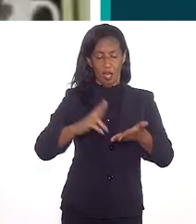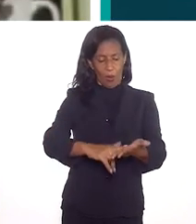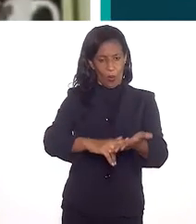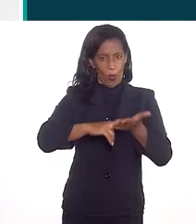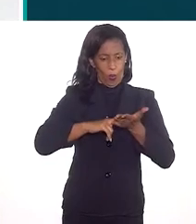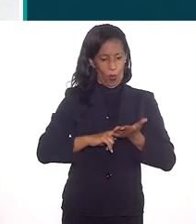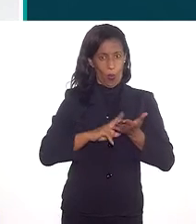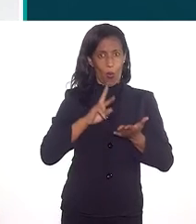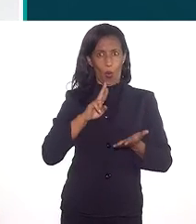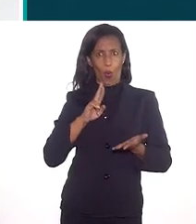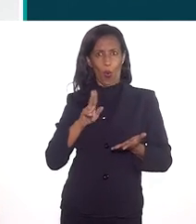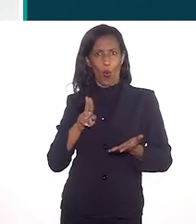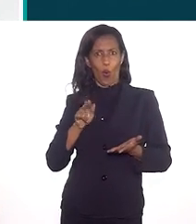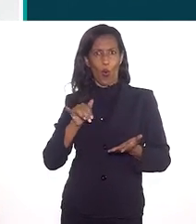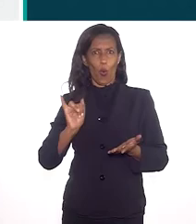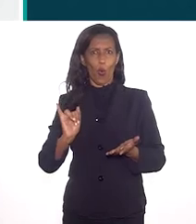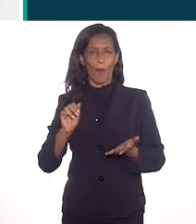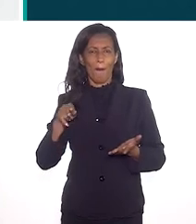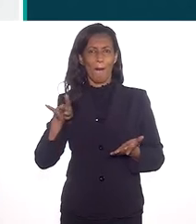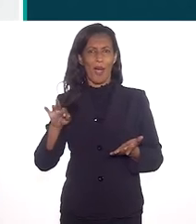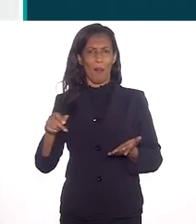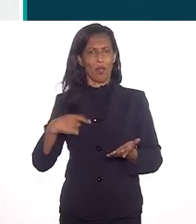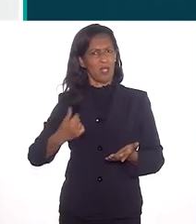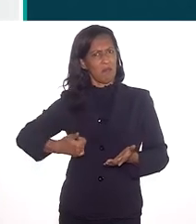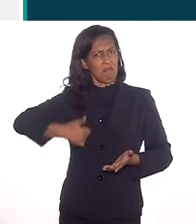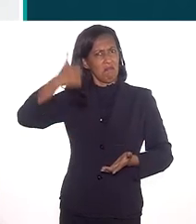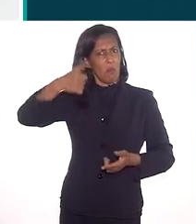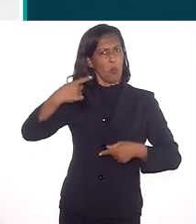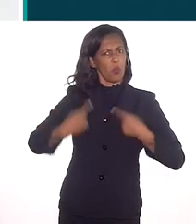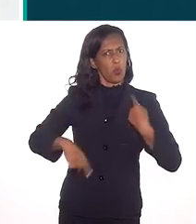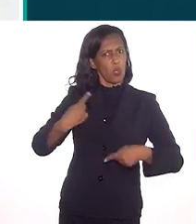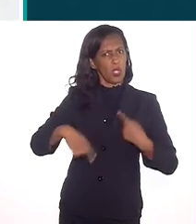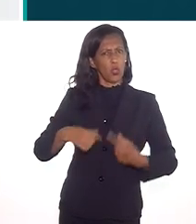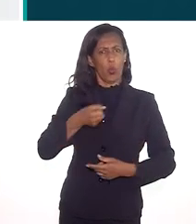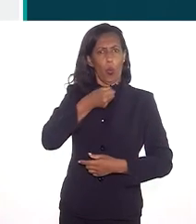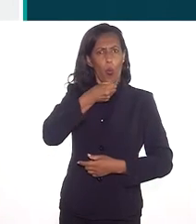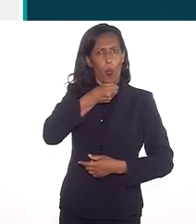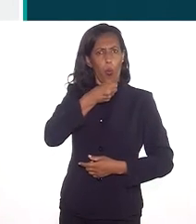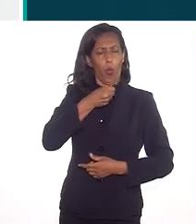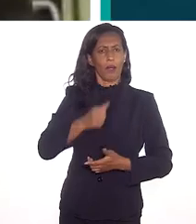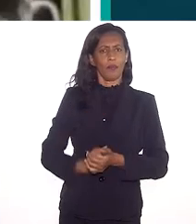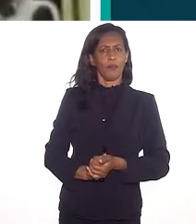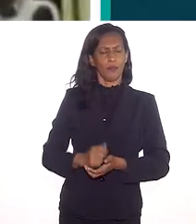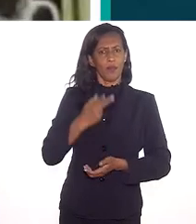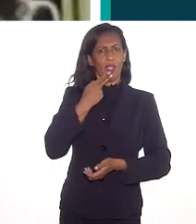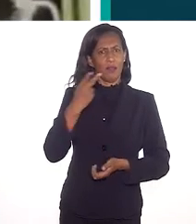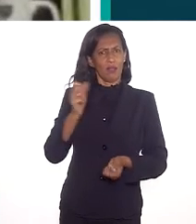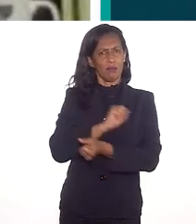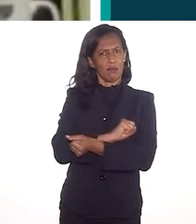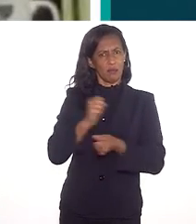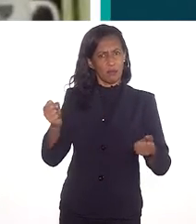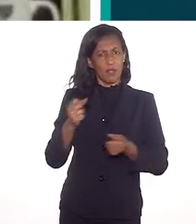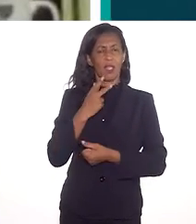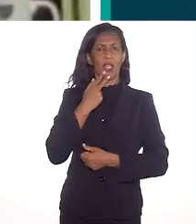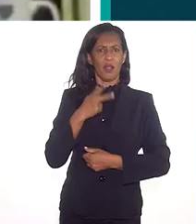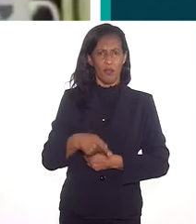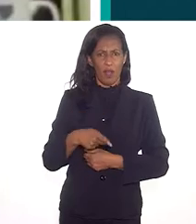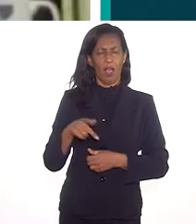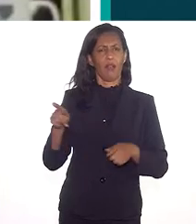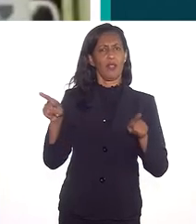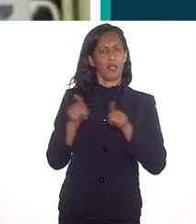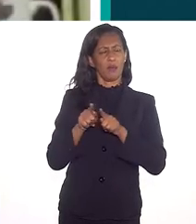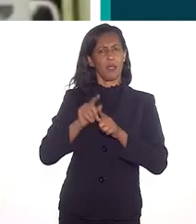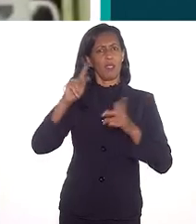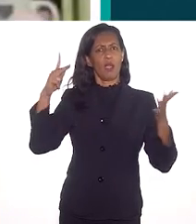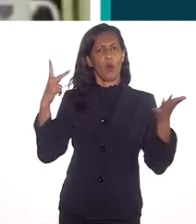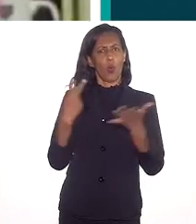chega a Rui Barbosa. Por que Rui Barbosa? Rui Barbosa foi um dos principais políticos e jornalistas que falaram sobre abolição, embora, claro, ele está